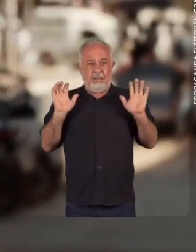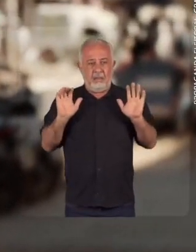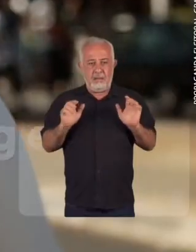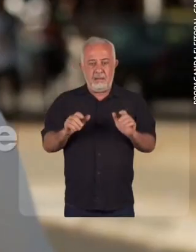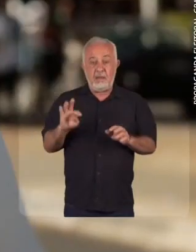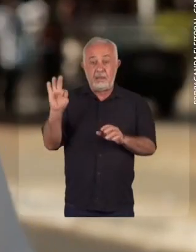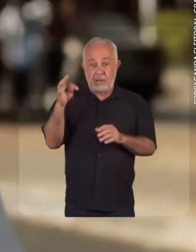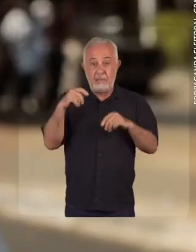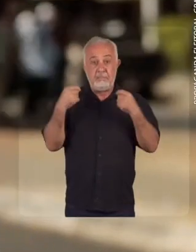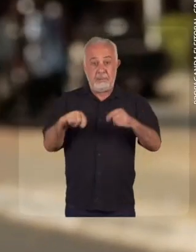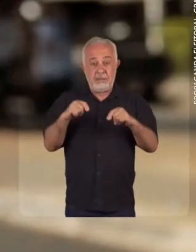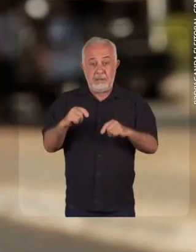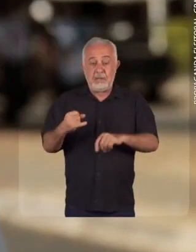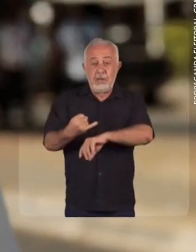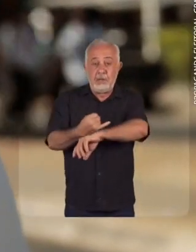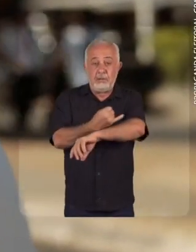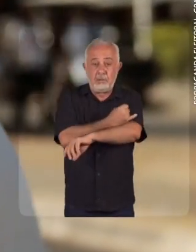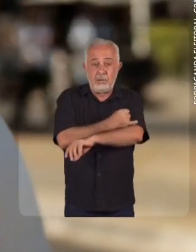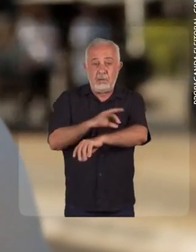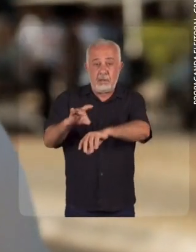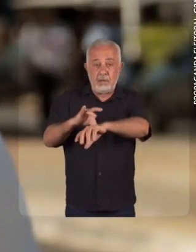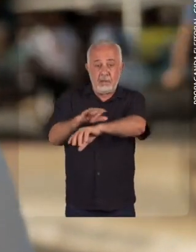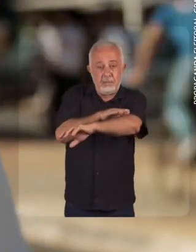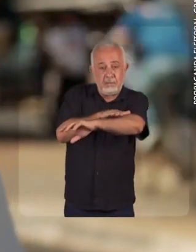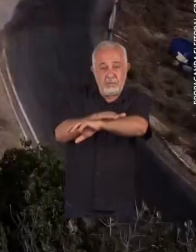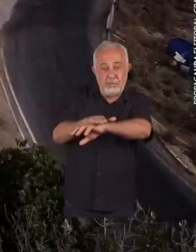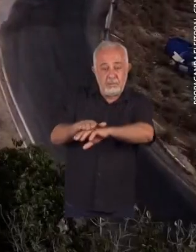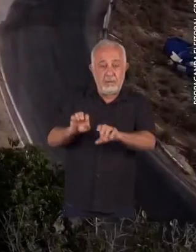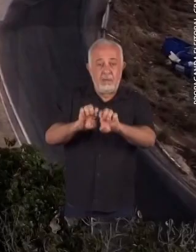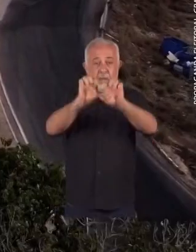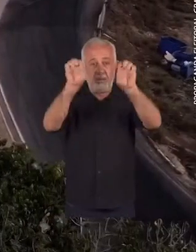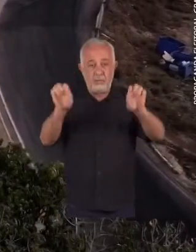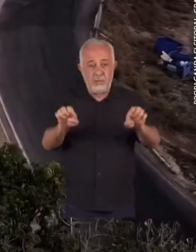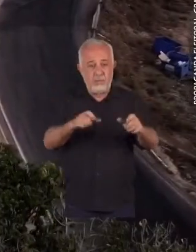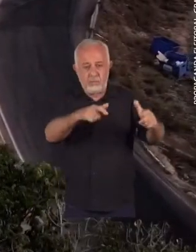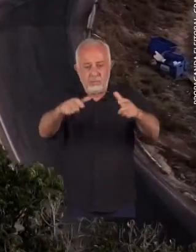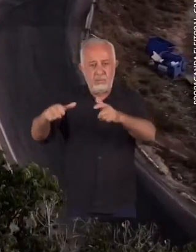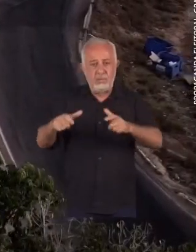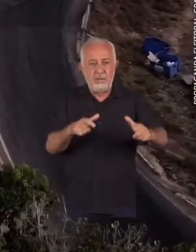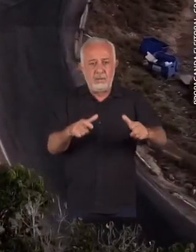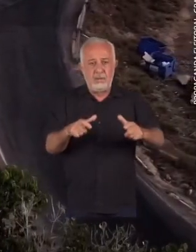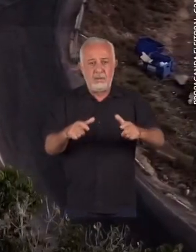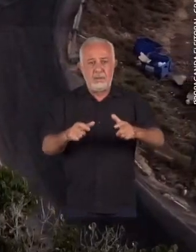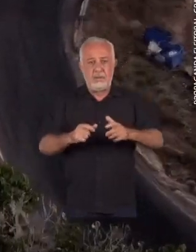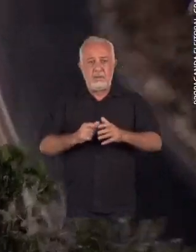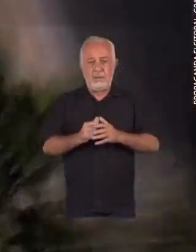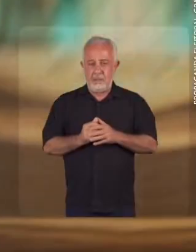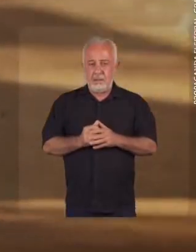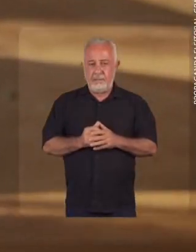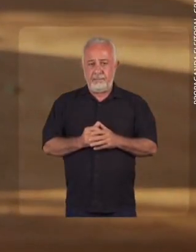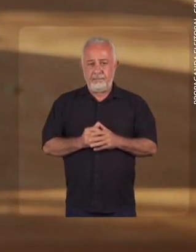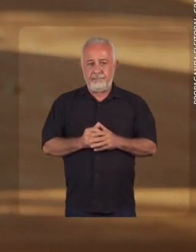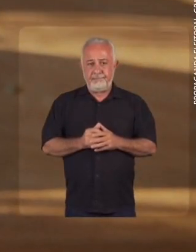acoado. A Taquarauta tem mais necessidade na questão da infraestrutura, pavimentação, na estruturação dos setores.